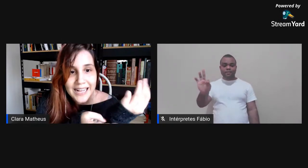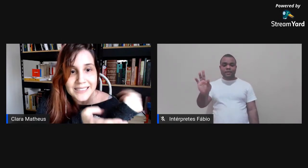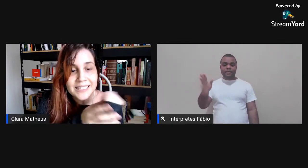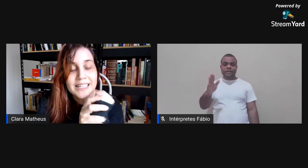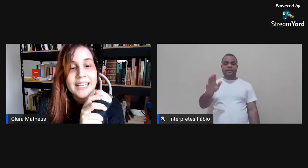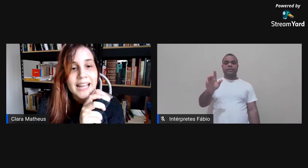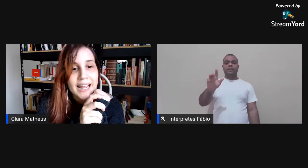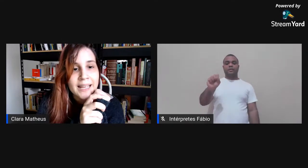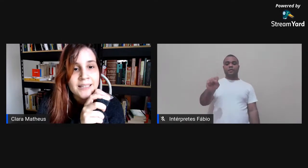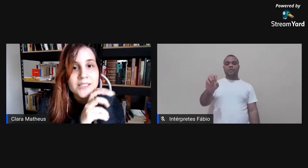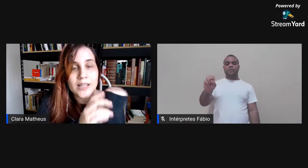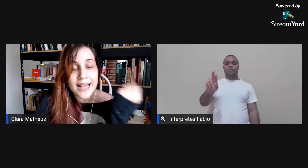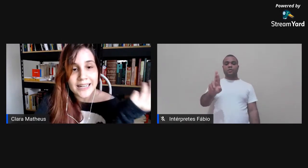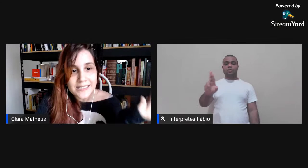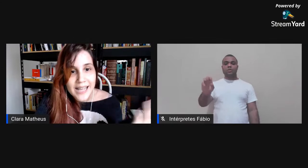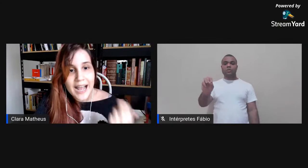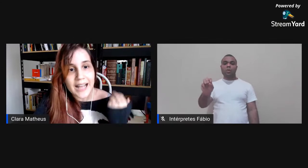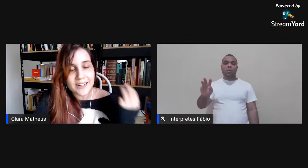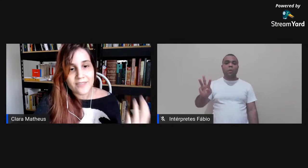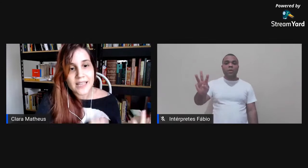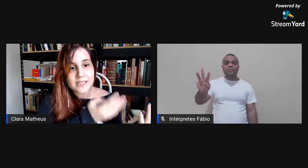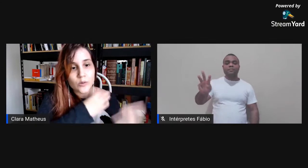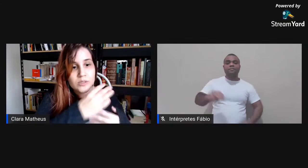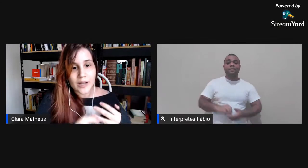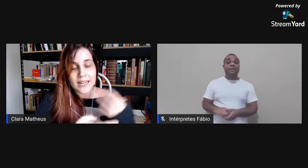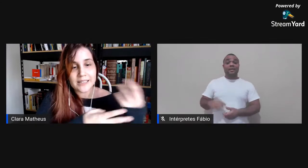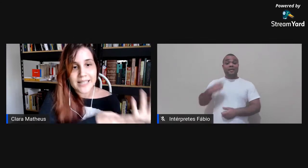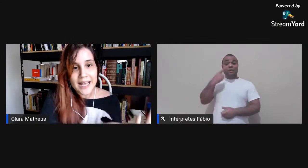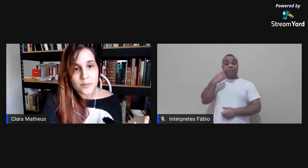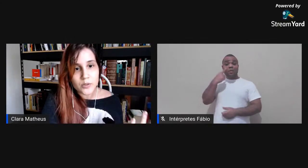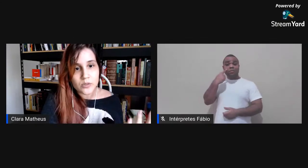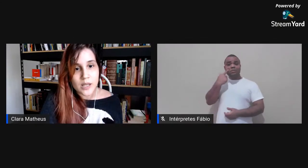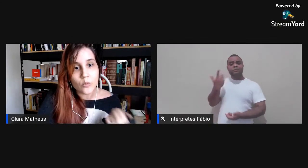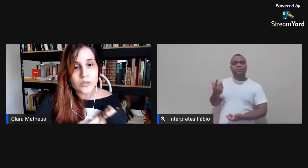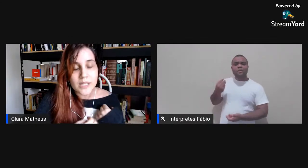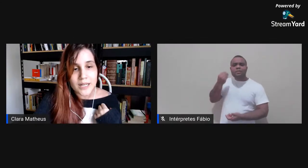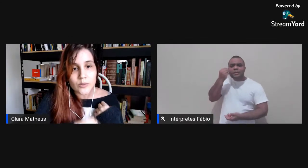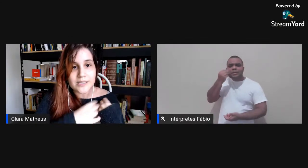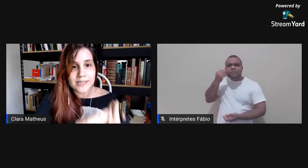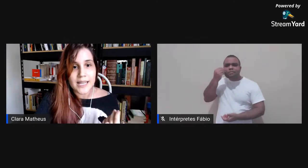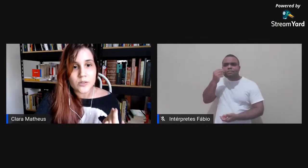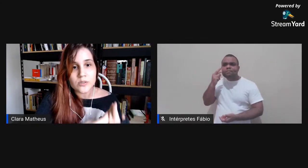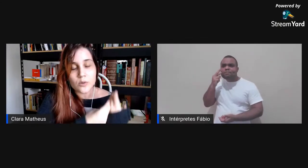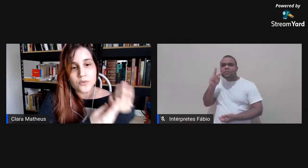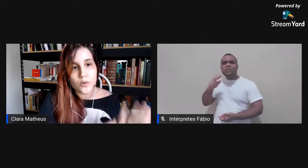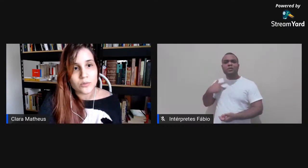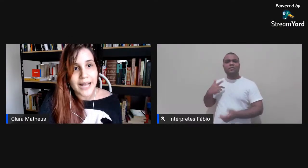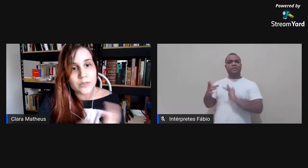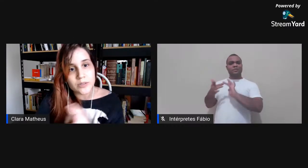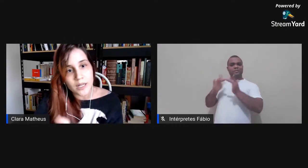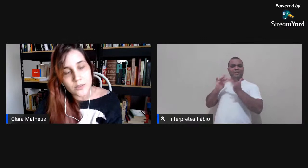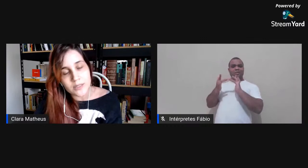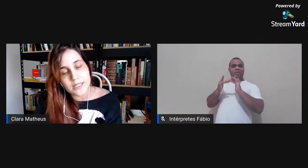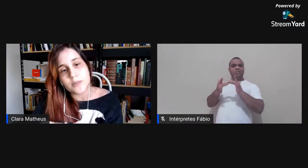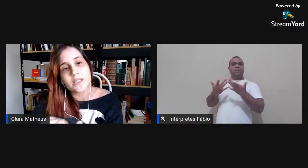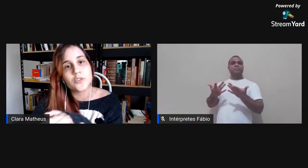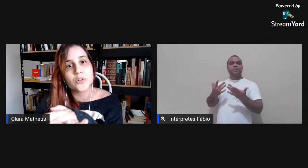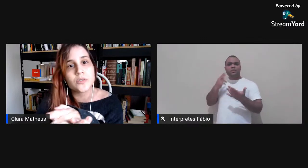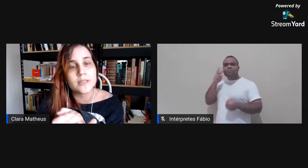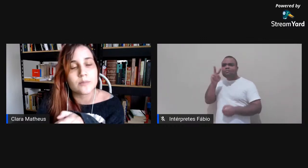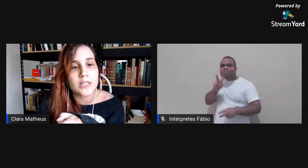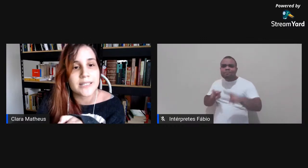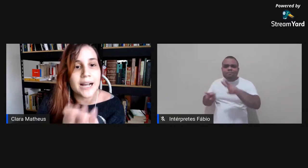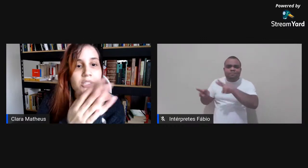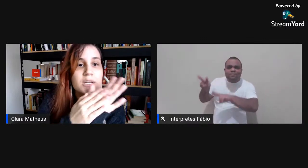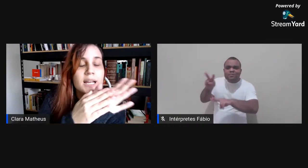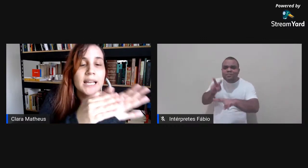interessada em analisar através analisar essa produção usando esses textos que eu tive contato tanto na disciplina